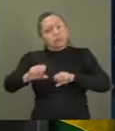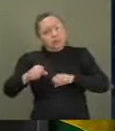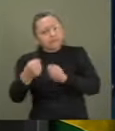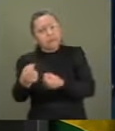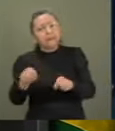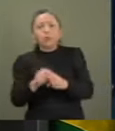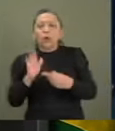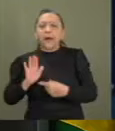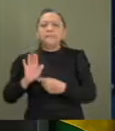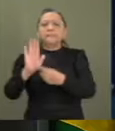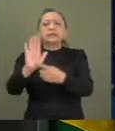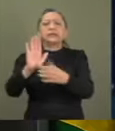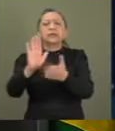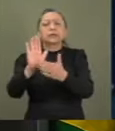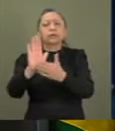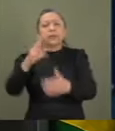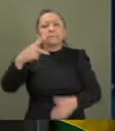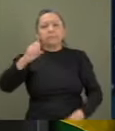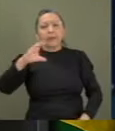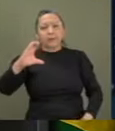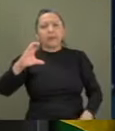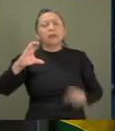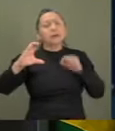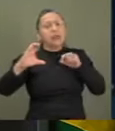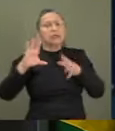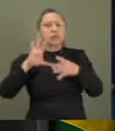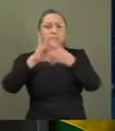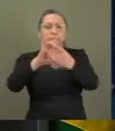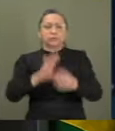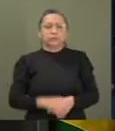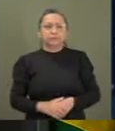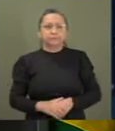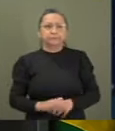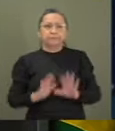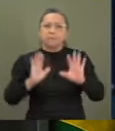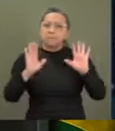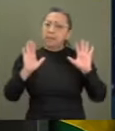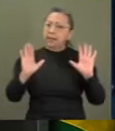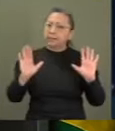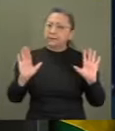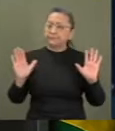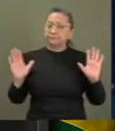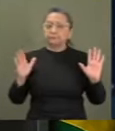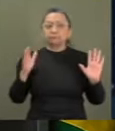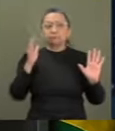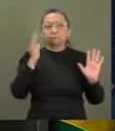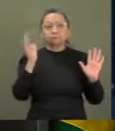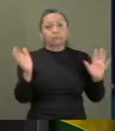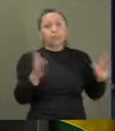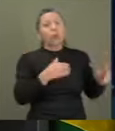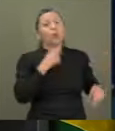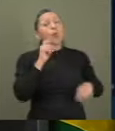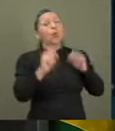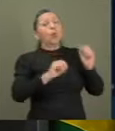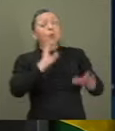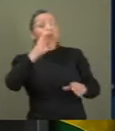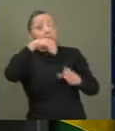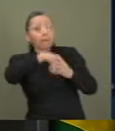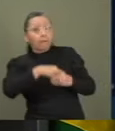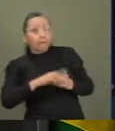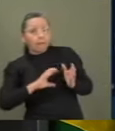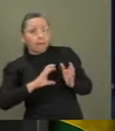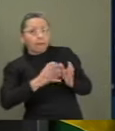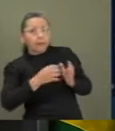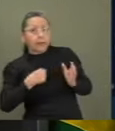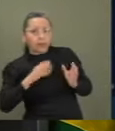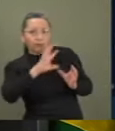estou apresentando uma PEC nesse sentido. Agora, a agremiação que eu faço parte, que